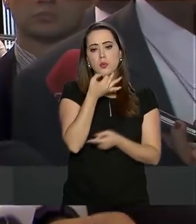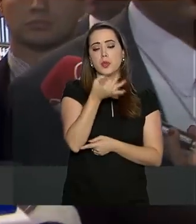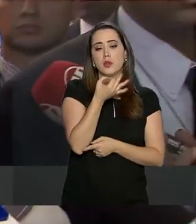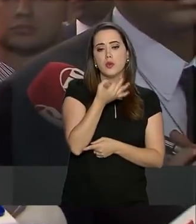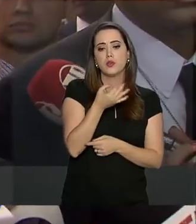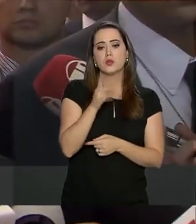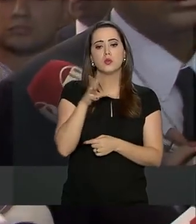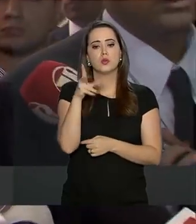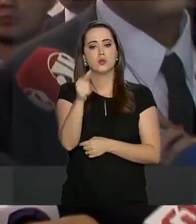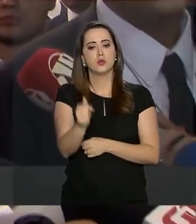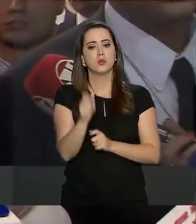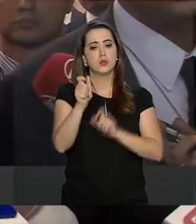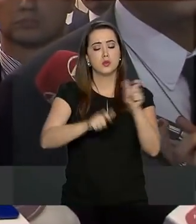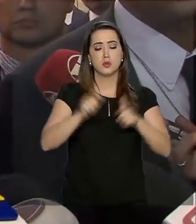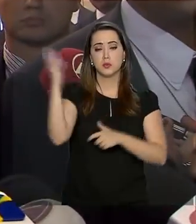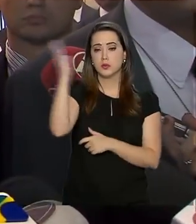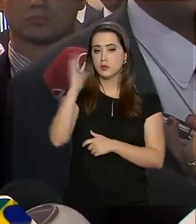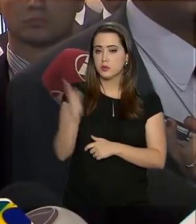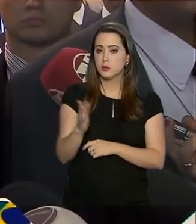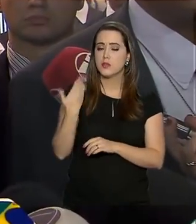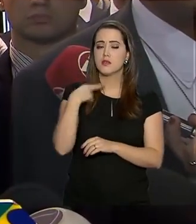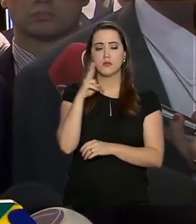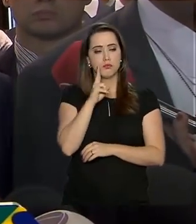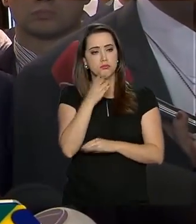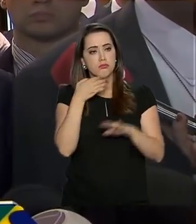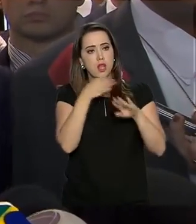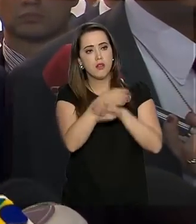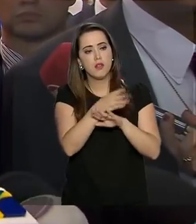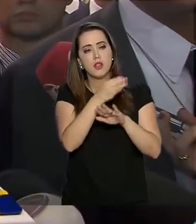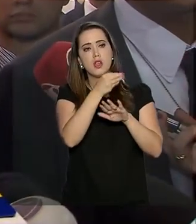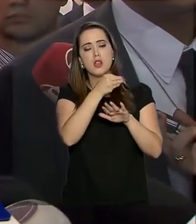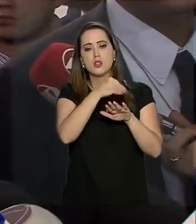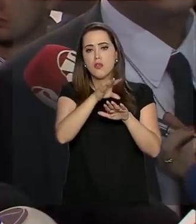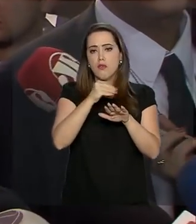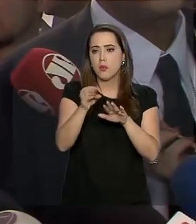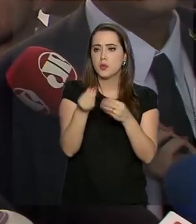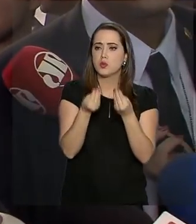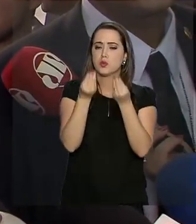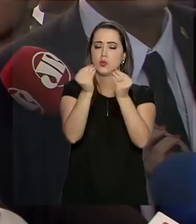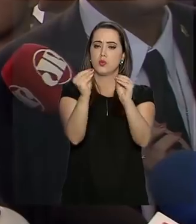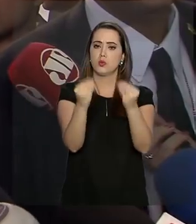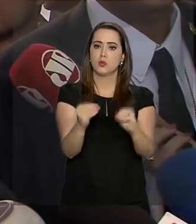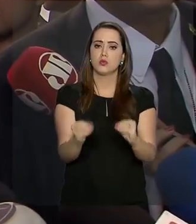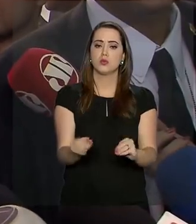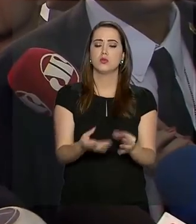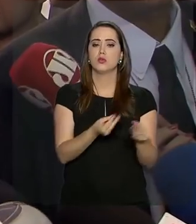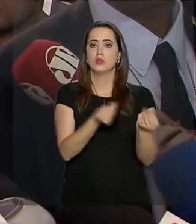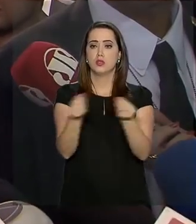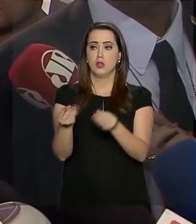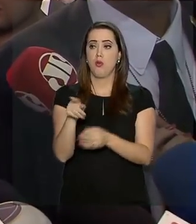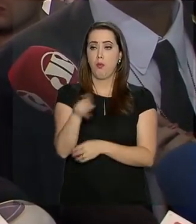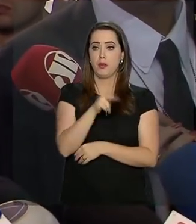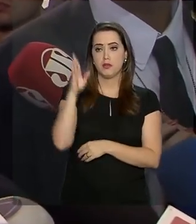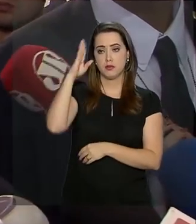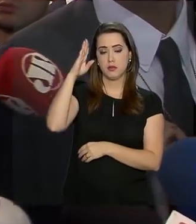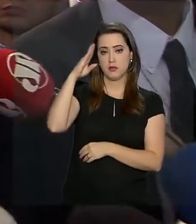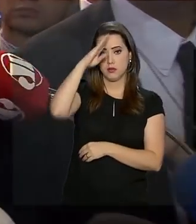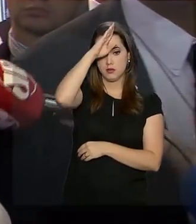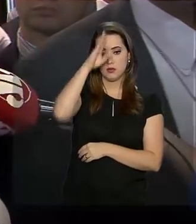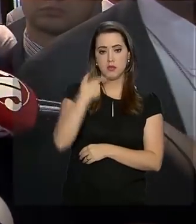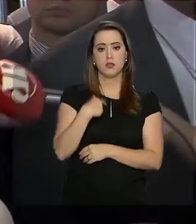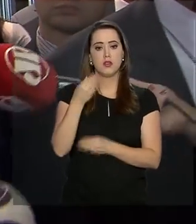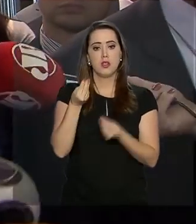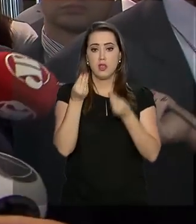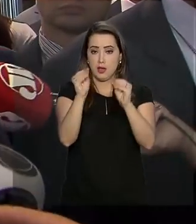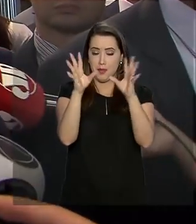opiniões, para todos os brasileiros acessarem essas informações, serem encaminhadas ao nosso presidente. Encaminhada sem